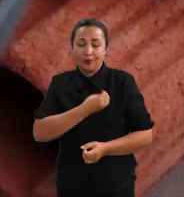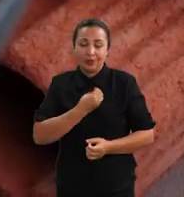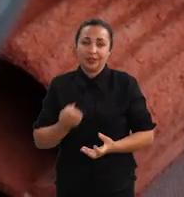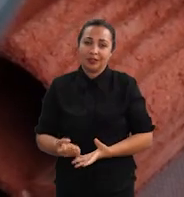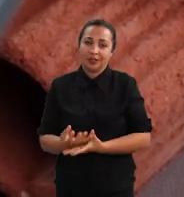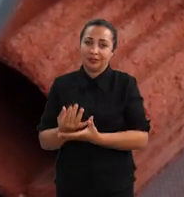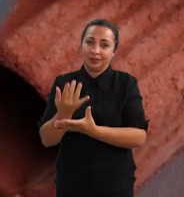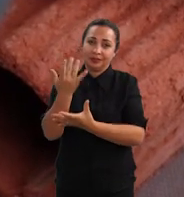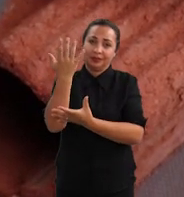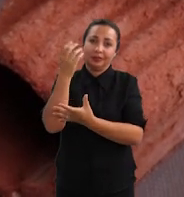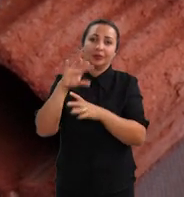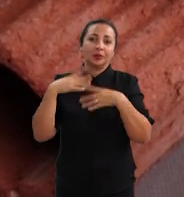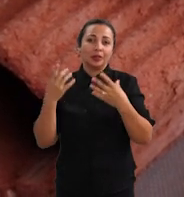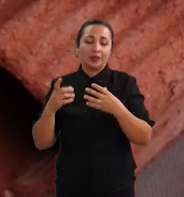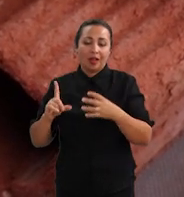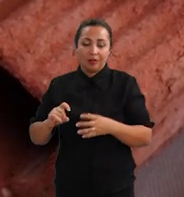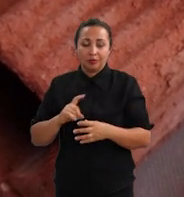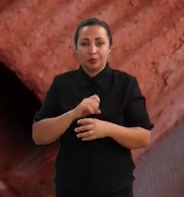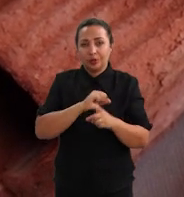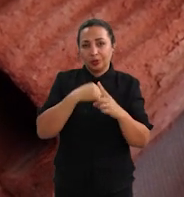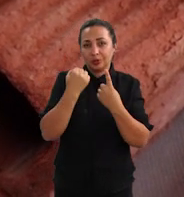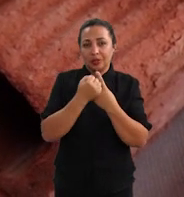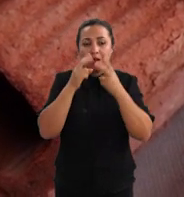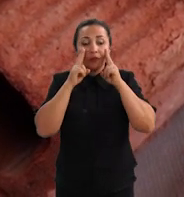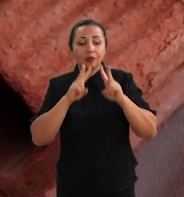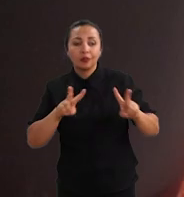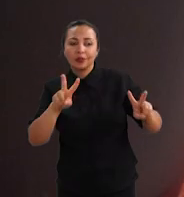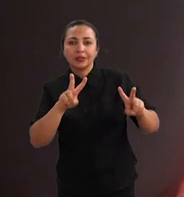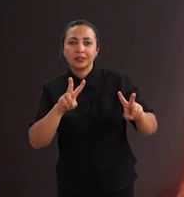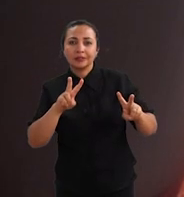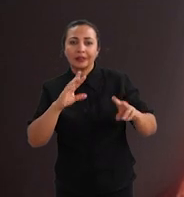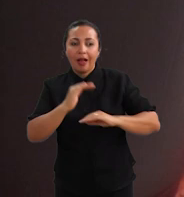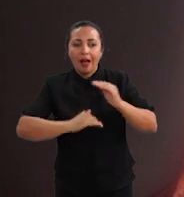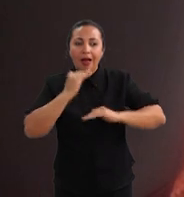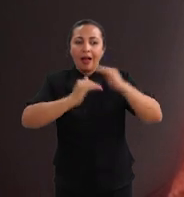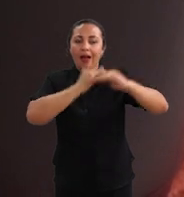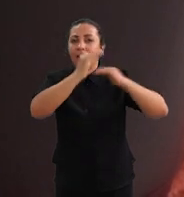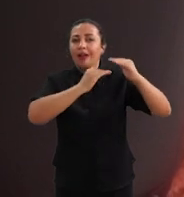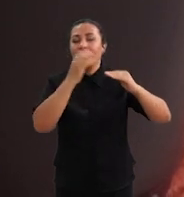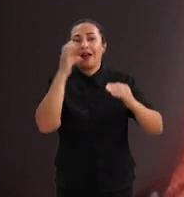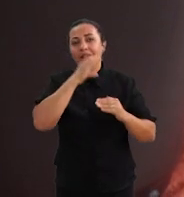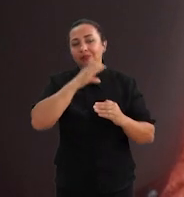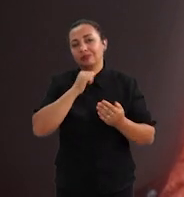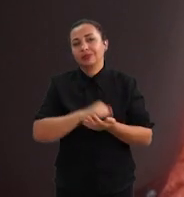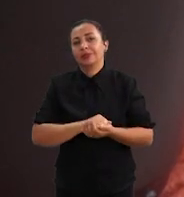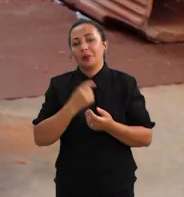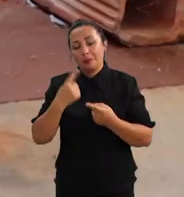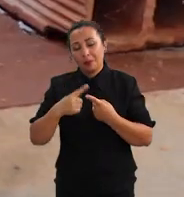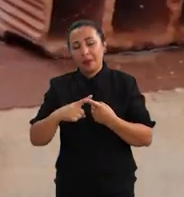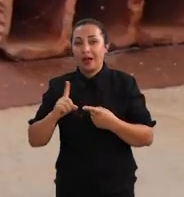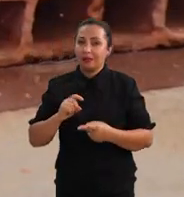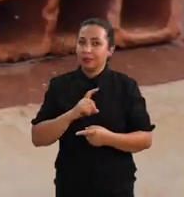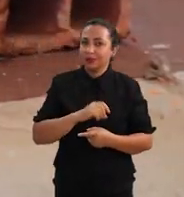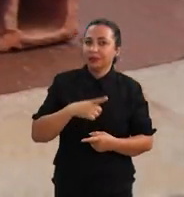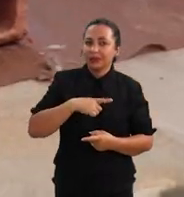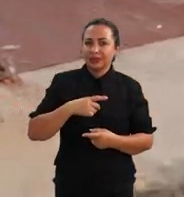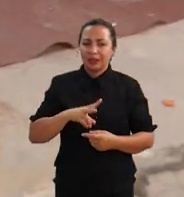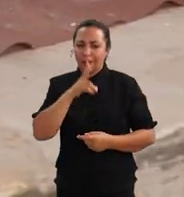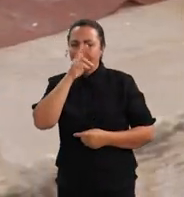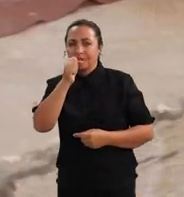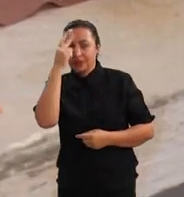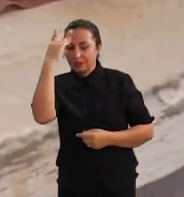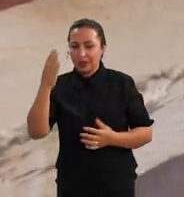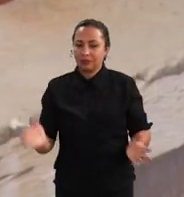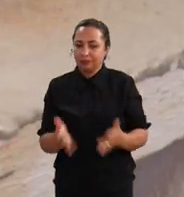locais. Quando a gente associa esses micro-organismos a essa planta, a gente visa acelerar esse crescimento, porque esses micro-organismos têm